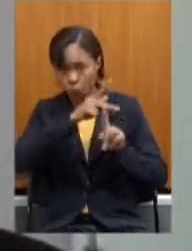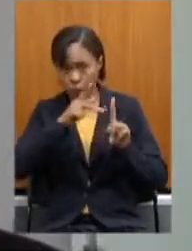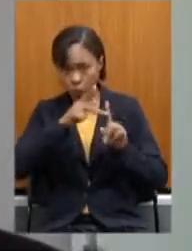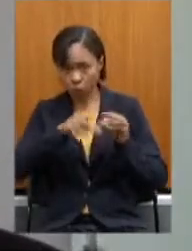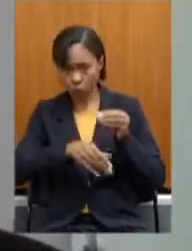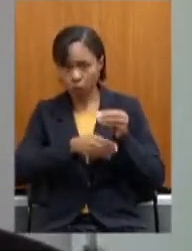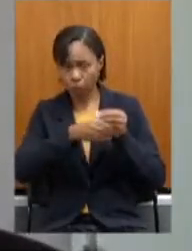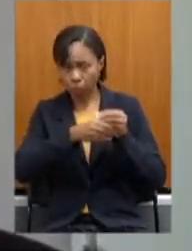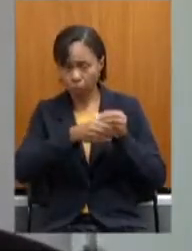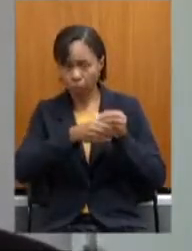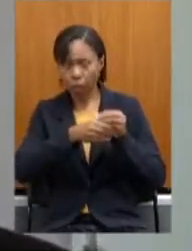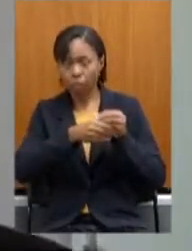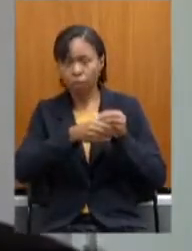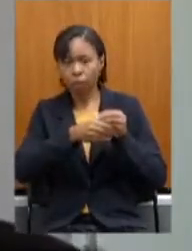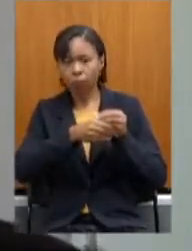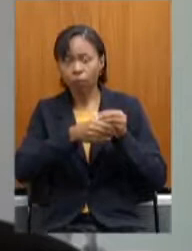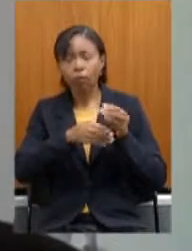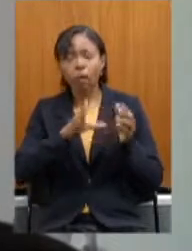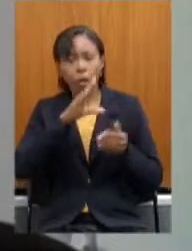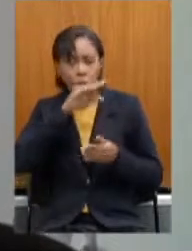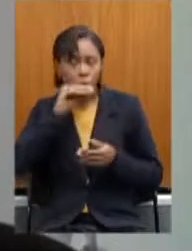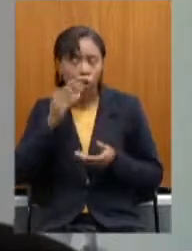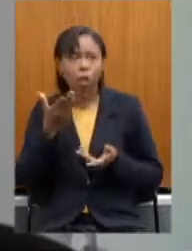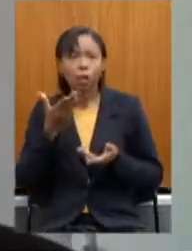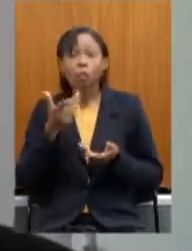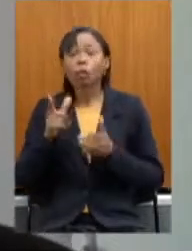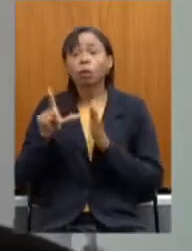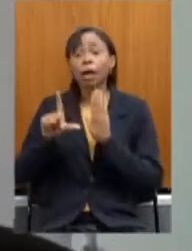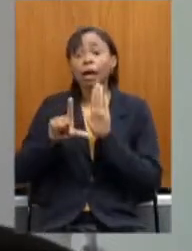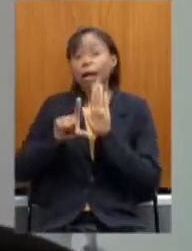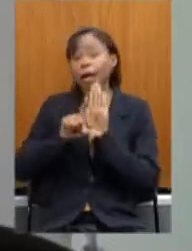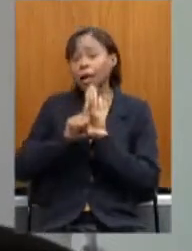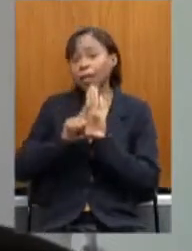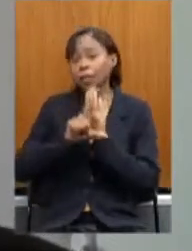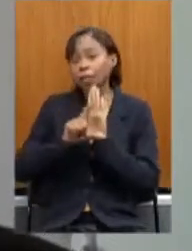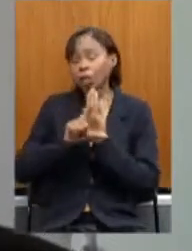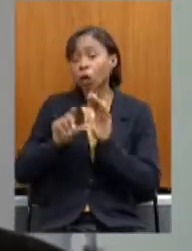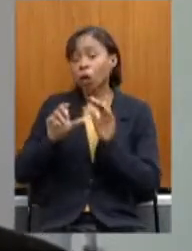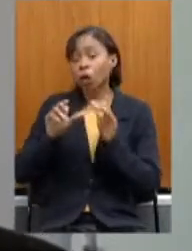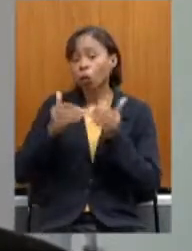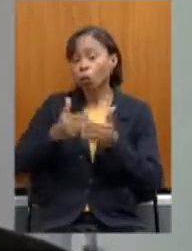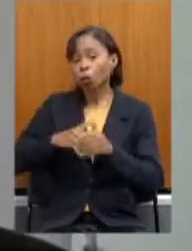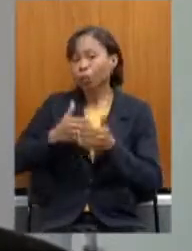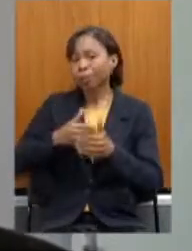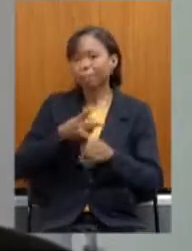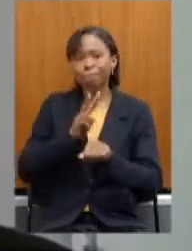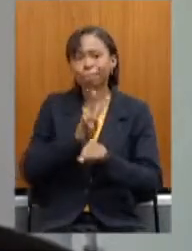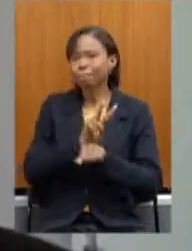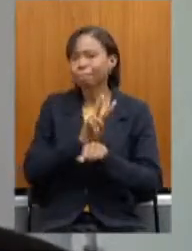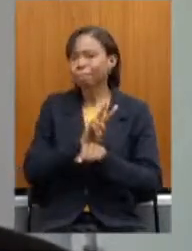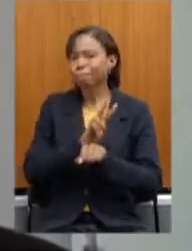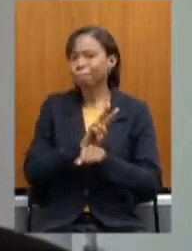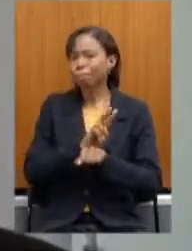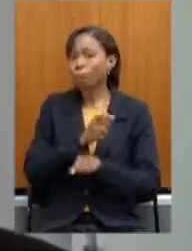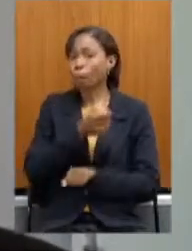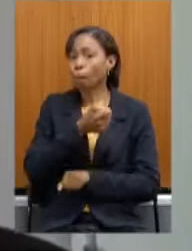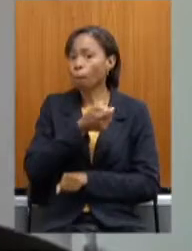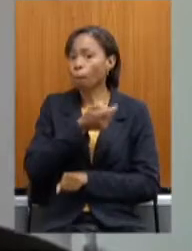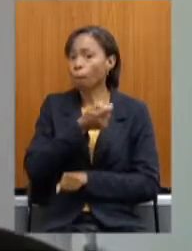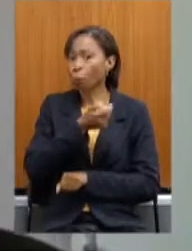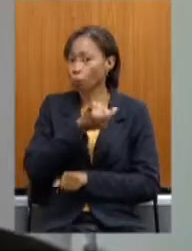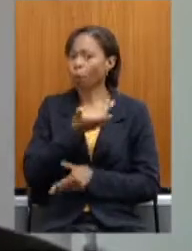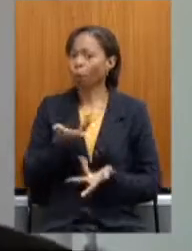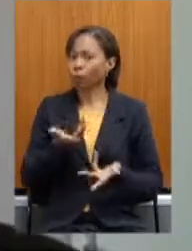de Previdência Complementar, a legislação concursal protege muito pouco esses segurados,